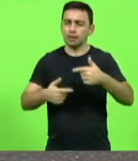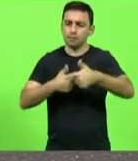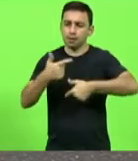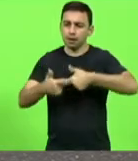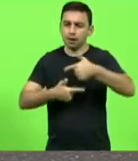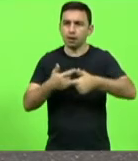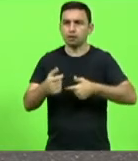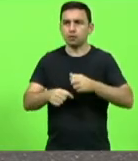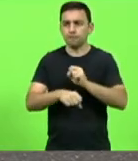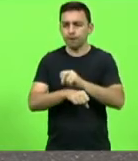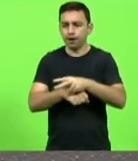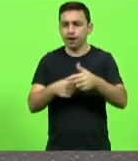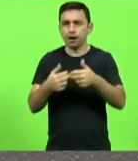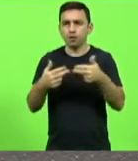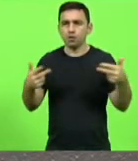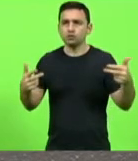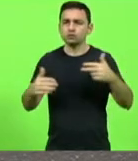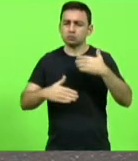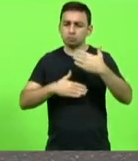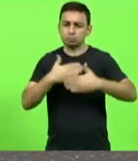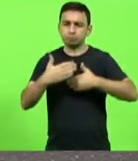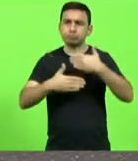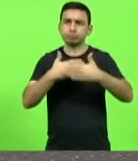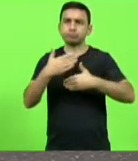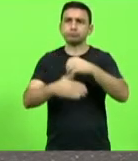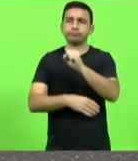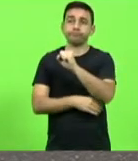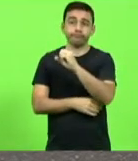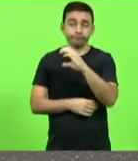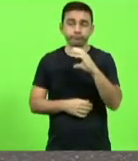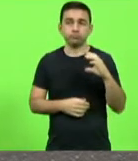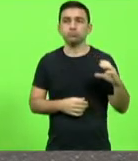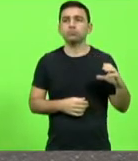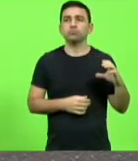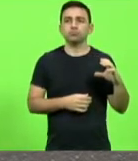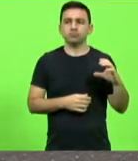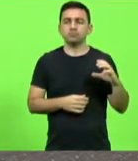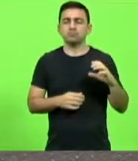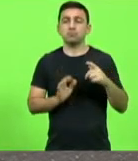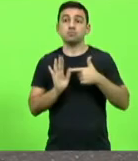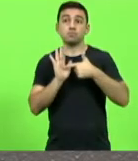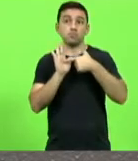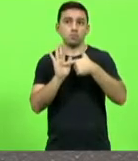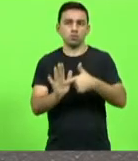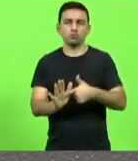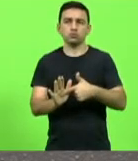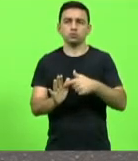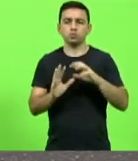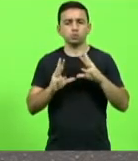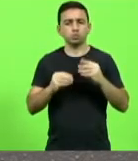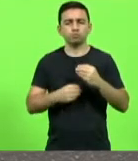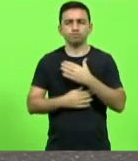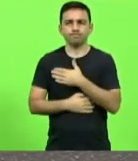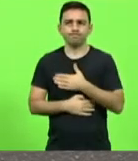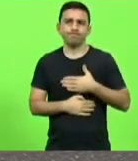Catarina cada vez mais num patamar que orgulha todos nós